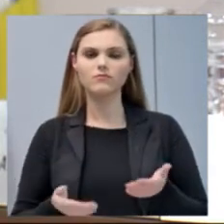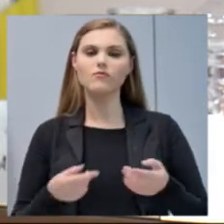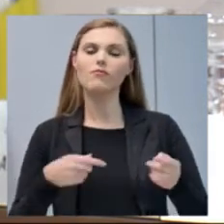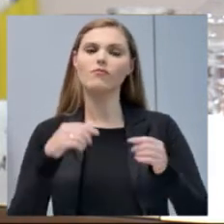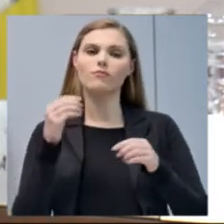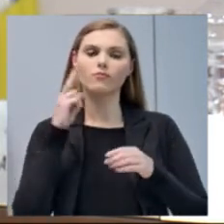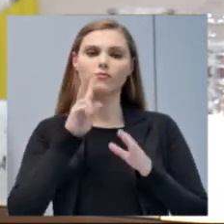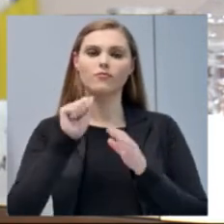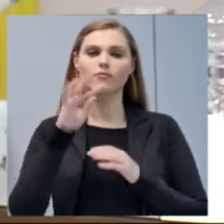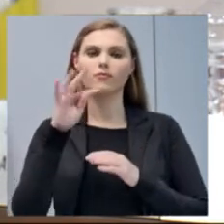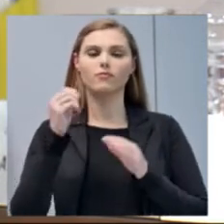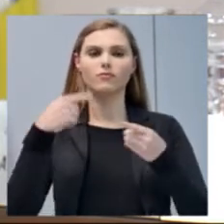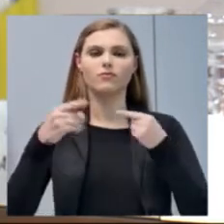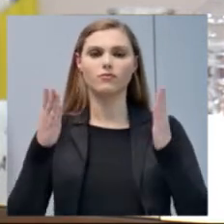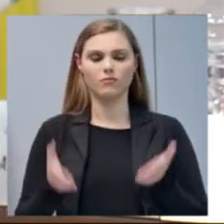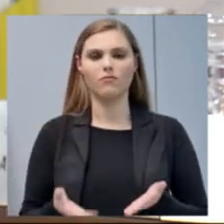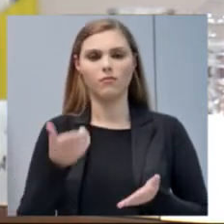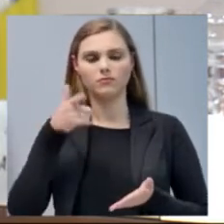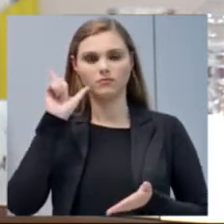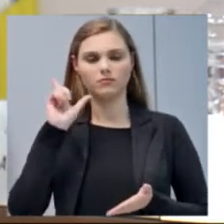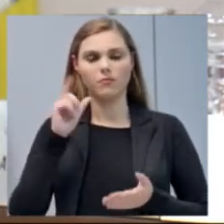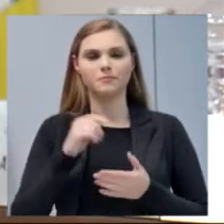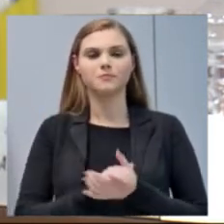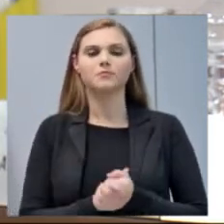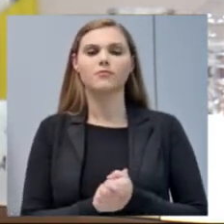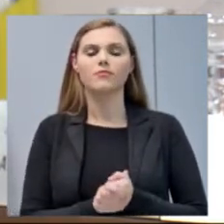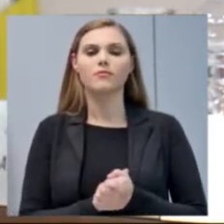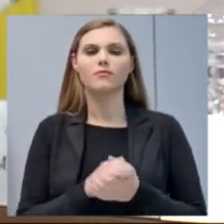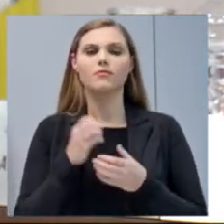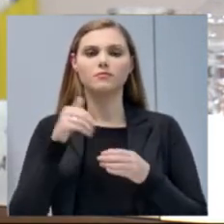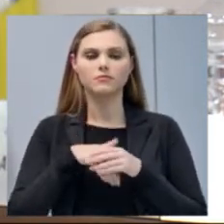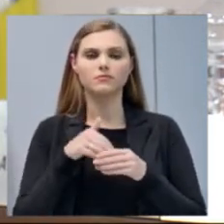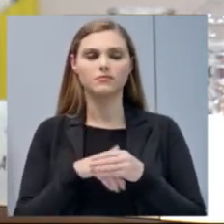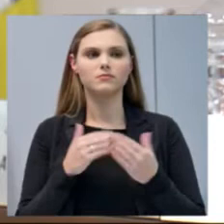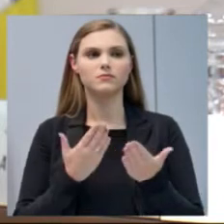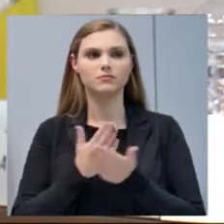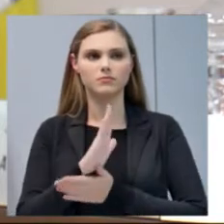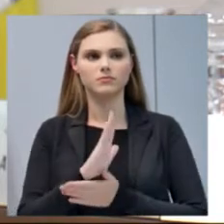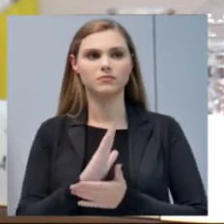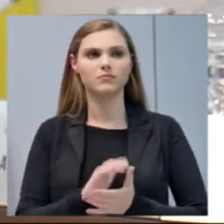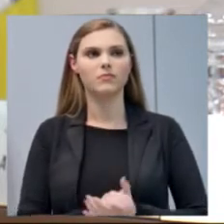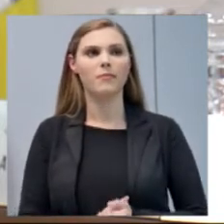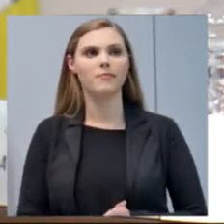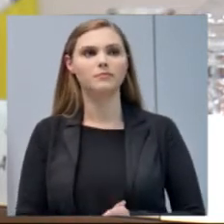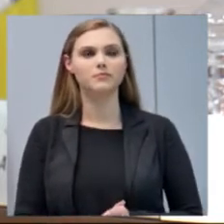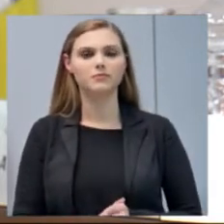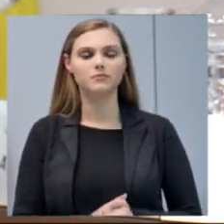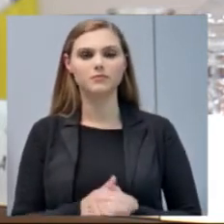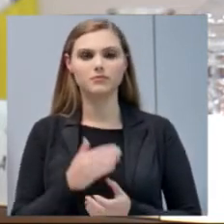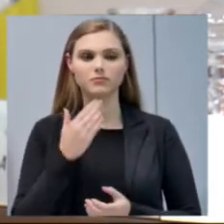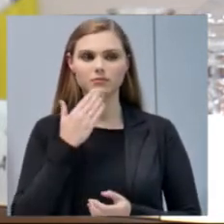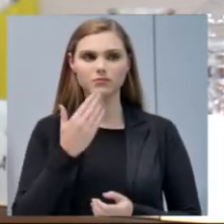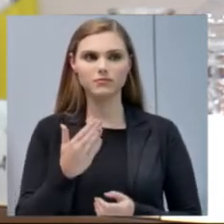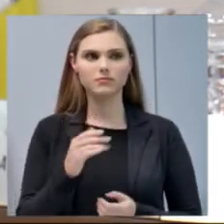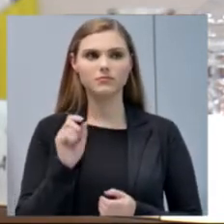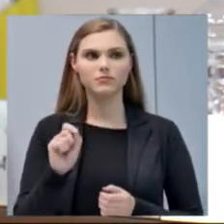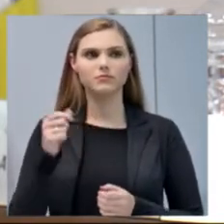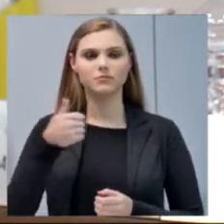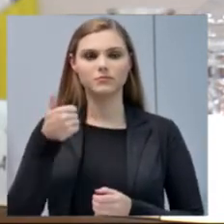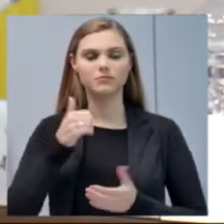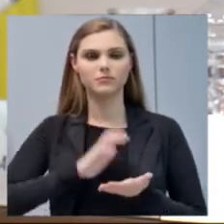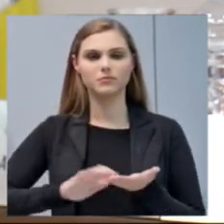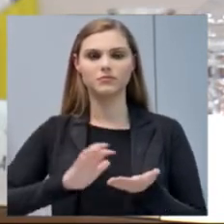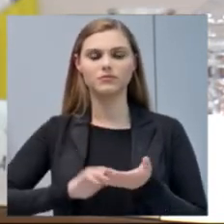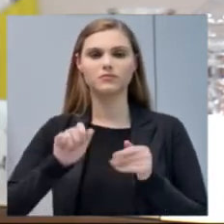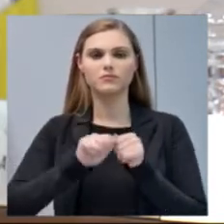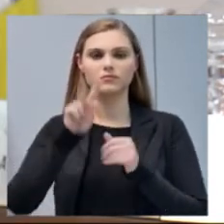votação, os contrários se manifestem, está aprovada por unanimidade. Solicito ao primeiro-secretário que proceda à leitura